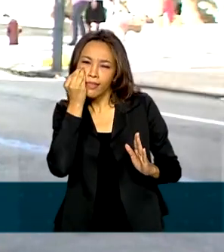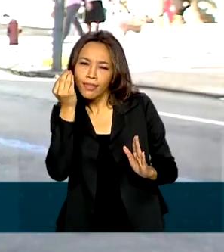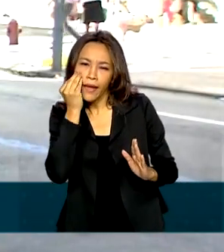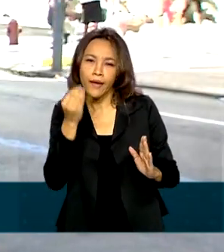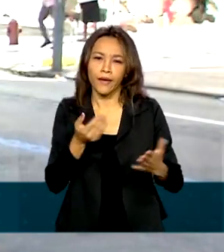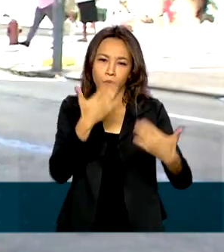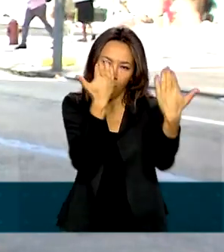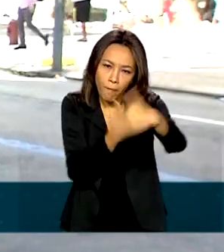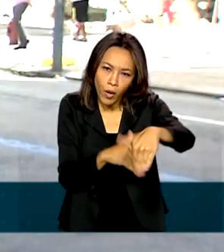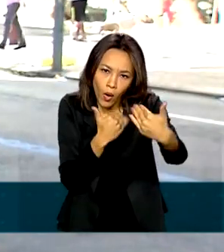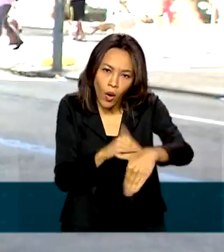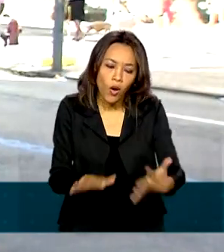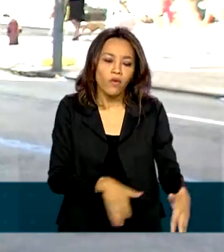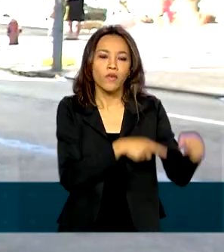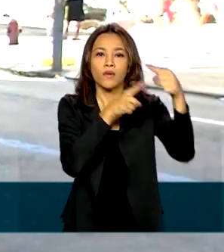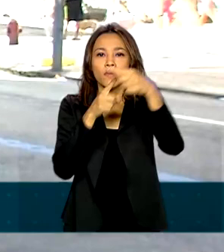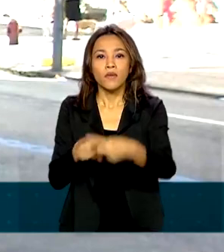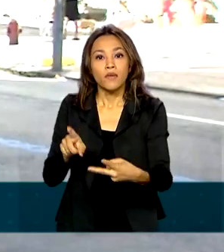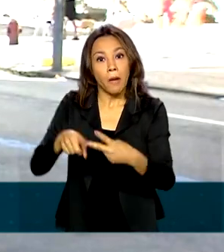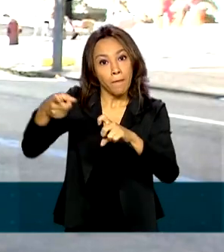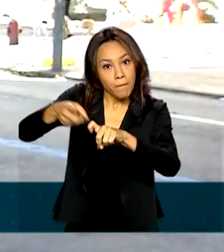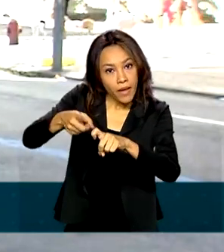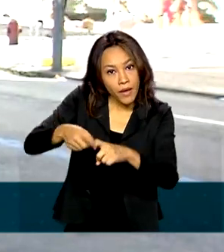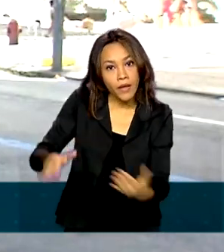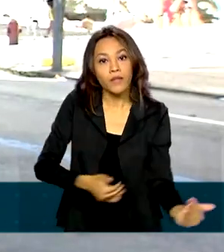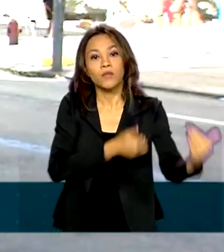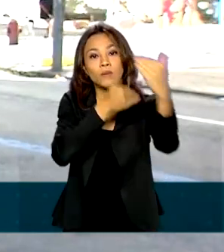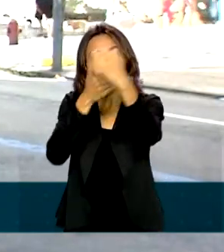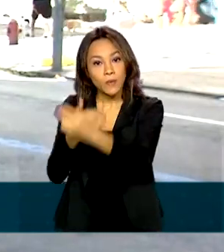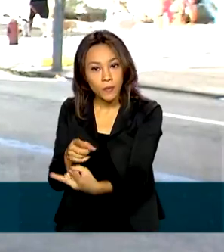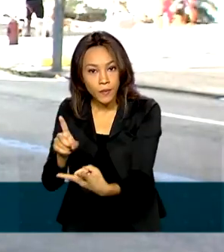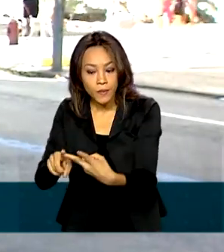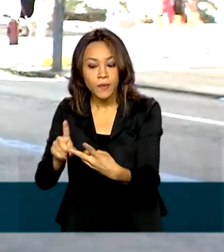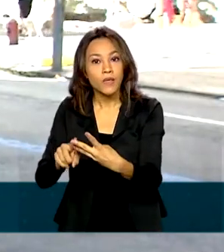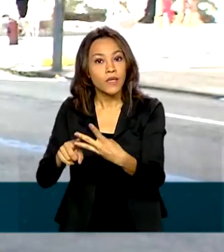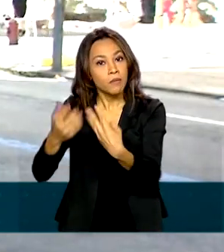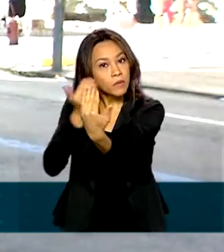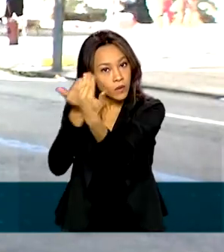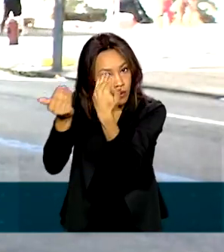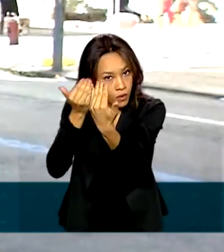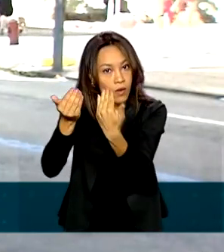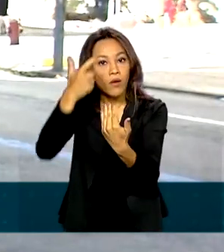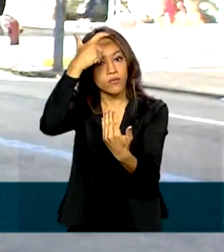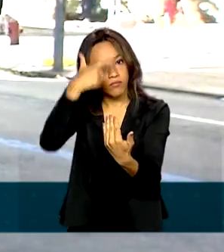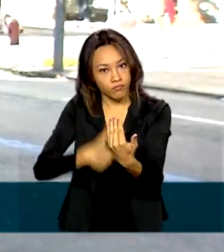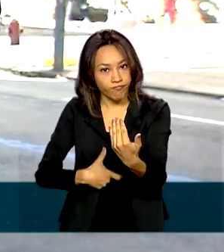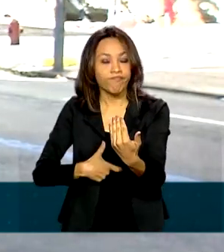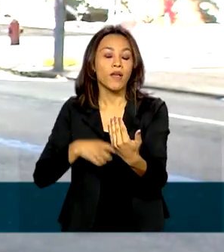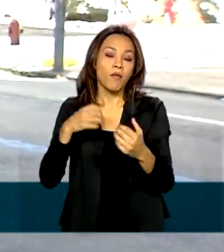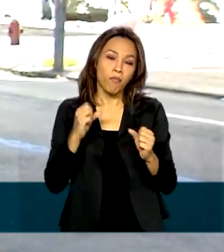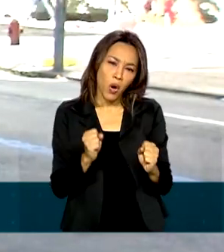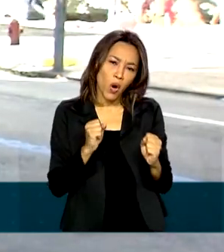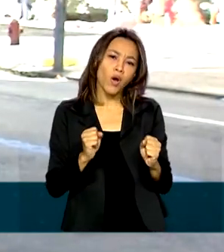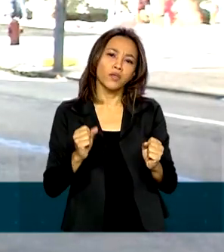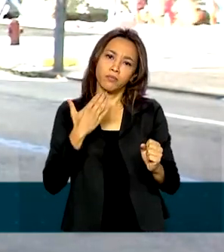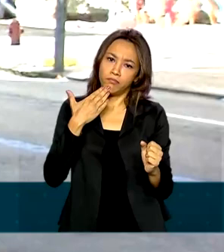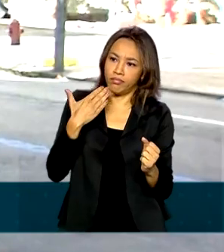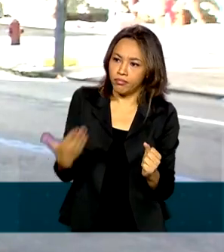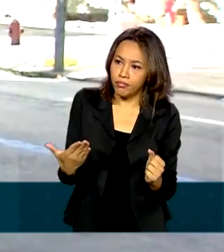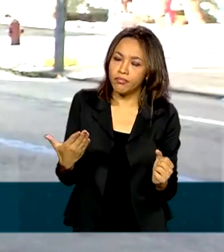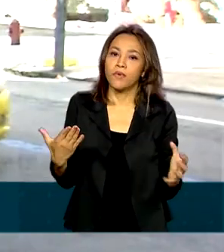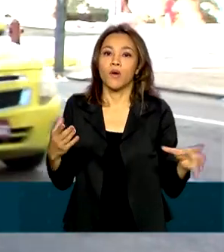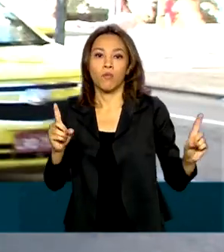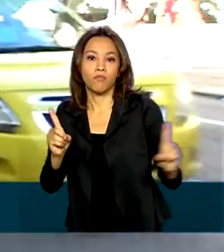gerais, exames médicos e psicotécnicos. Em seguida, podem ser incorporados ou dispensados do serviço